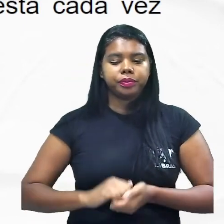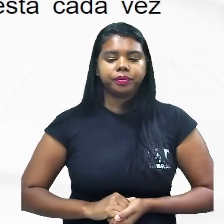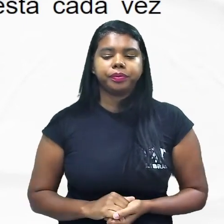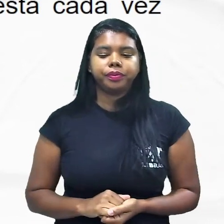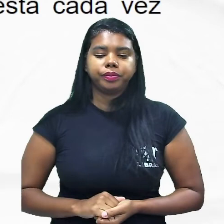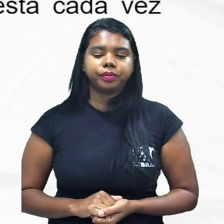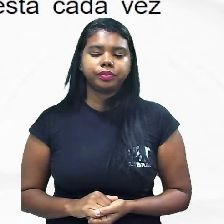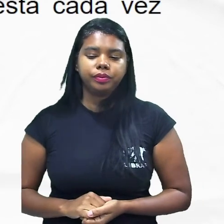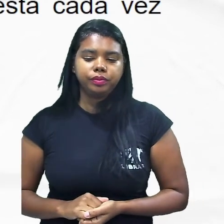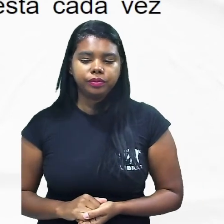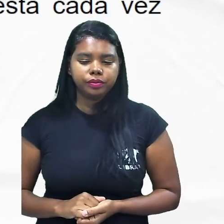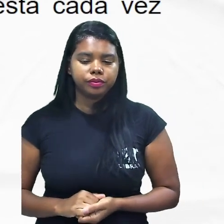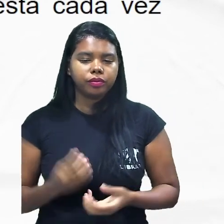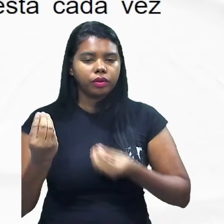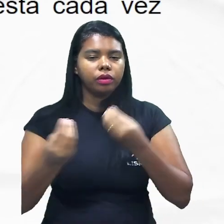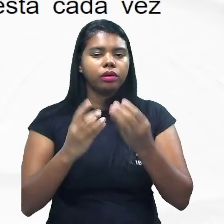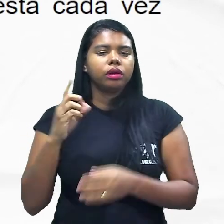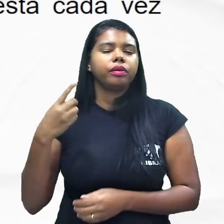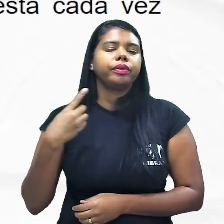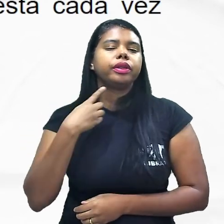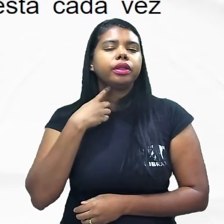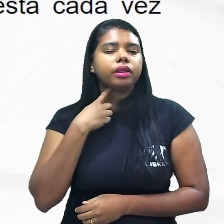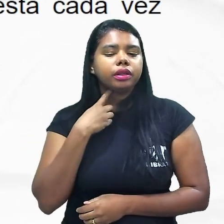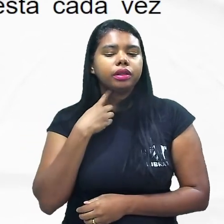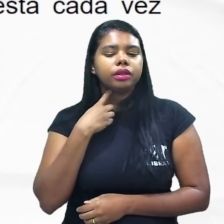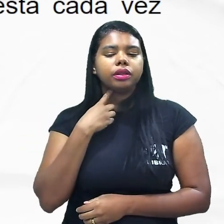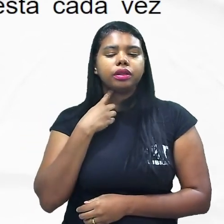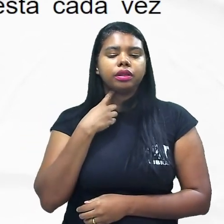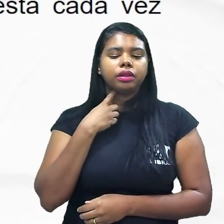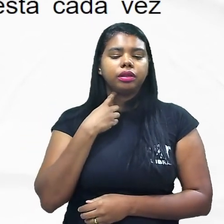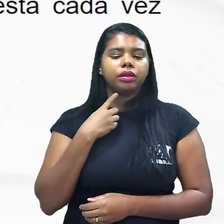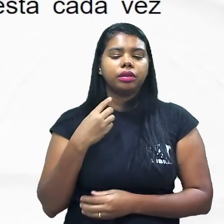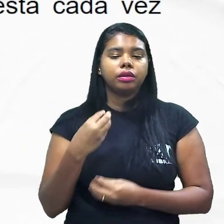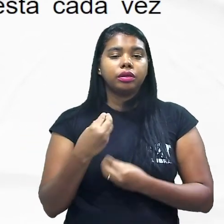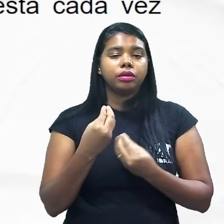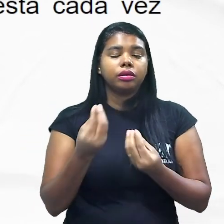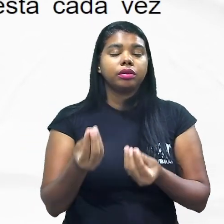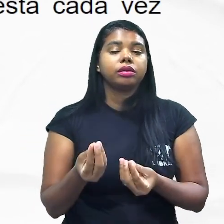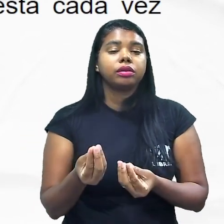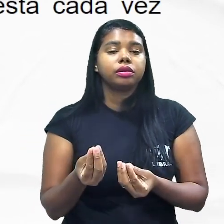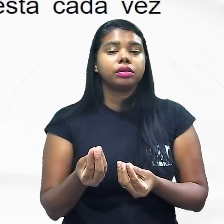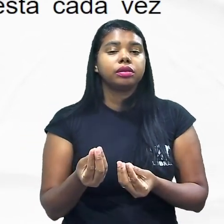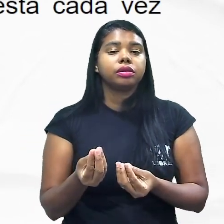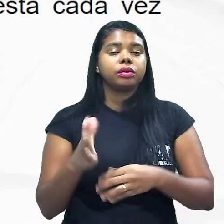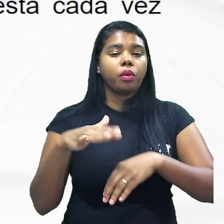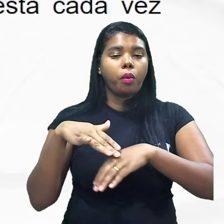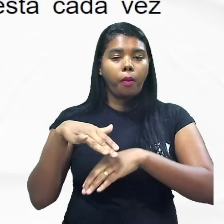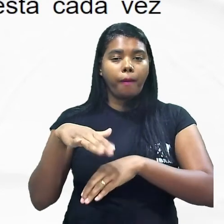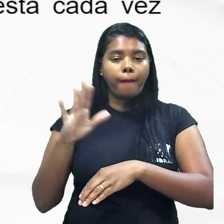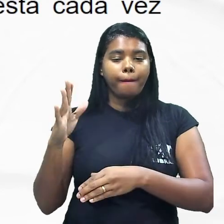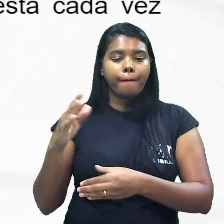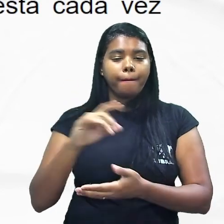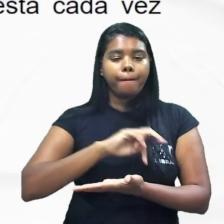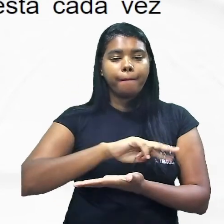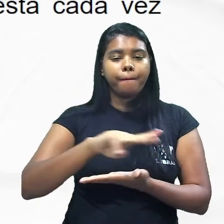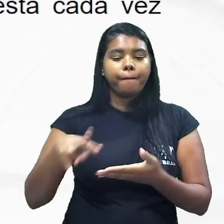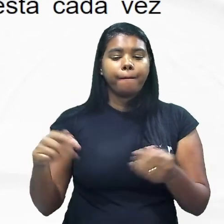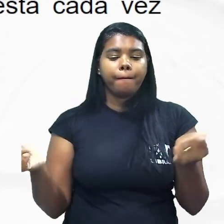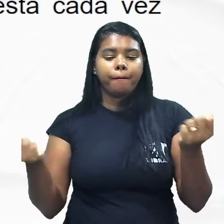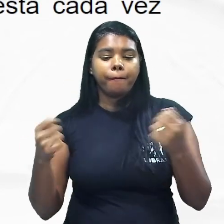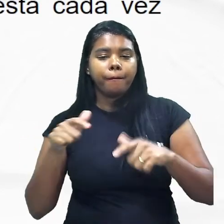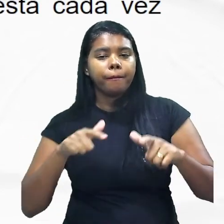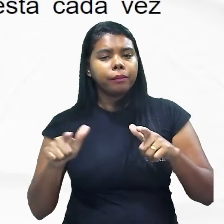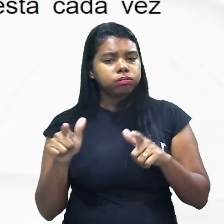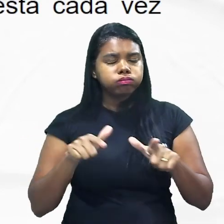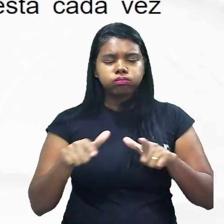certas certas áreas como a de direito passarão a oferecer uma maior variedade de possibilidades de